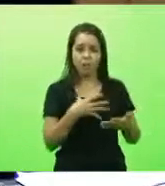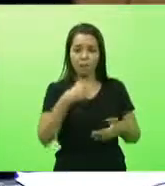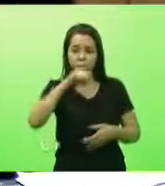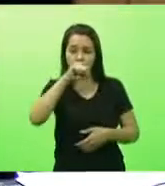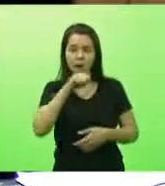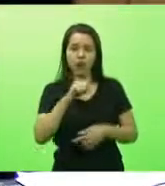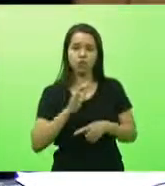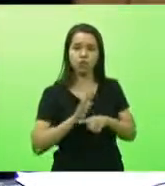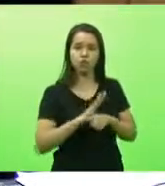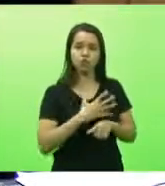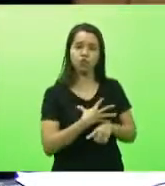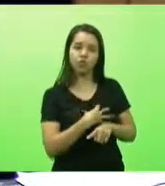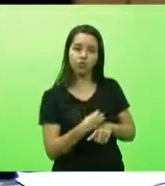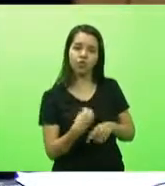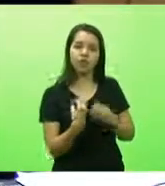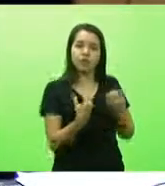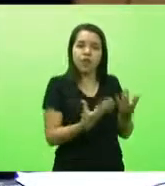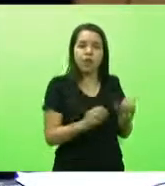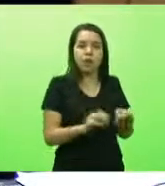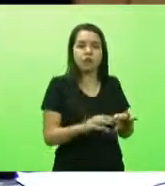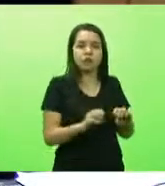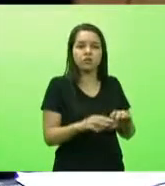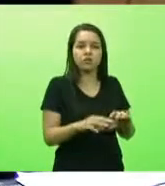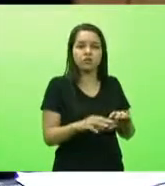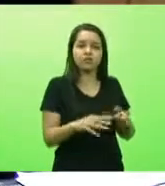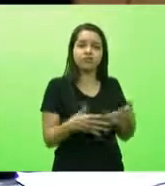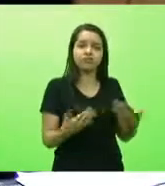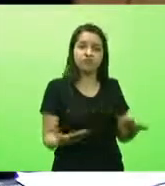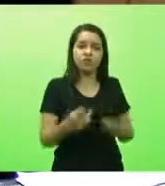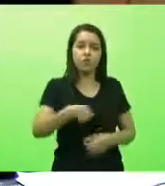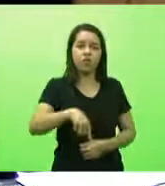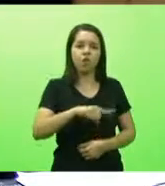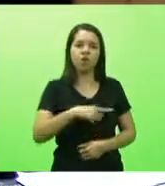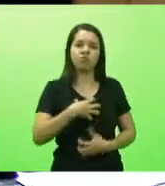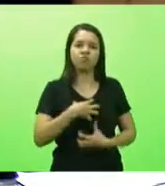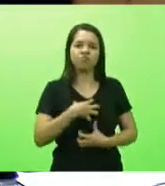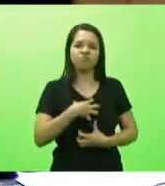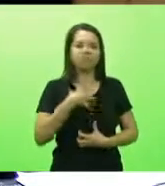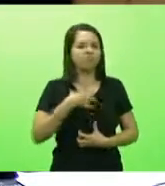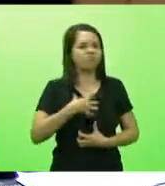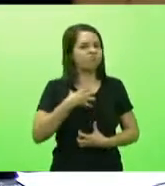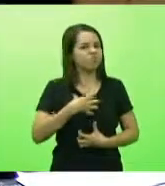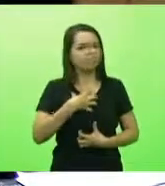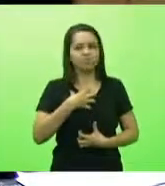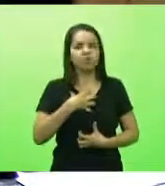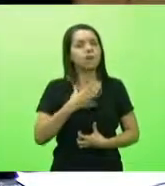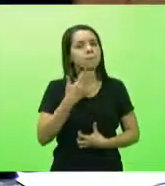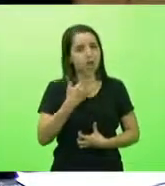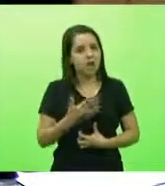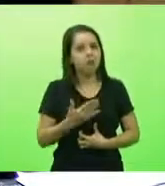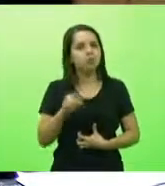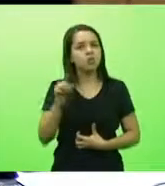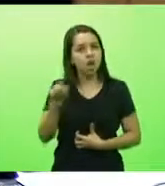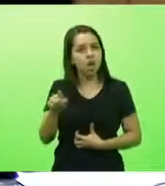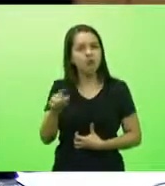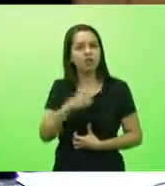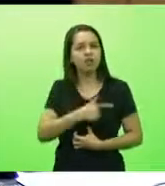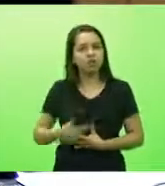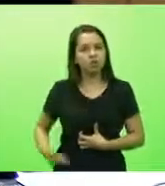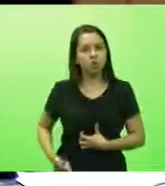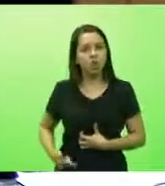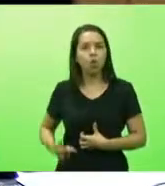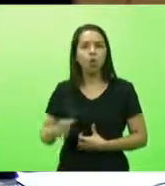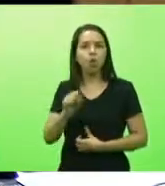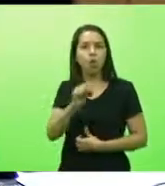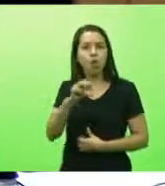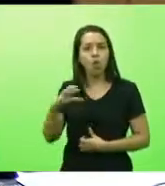nos deixa muito chateados e, por isso, eu peço ao governador do Estado de Santa Catarina que flexibilize nesses